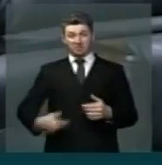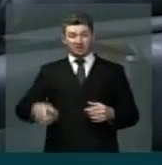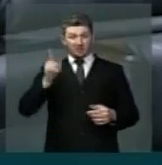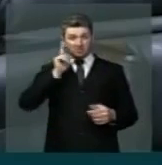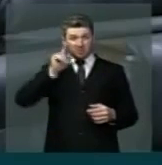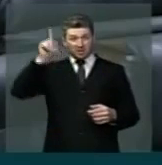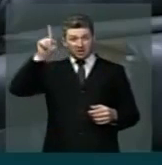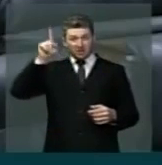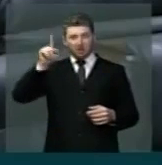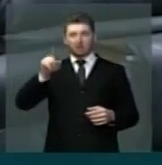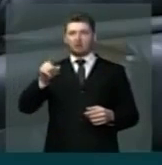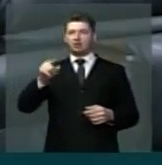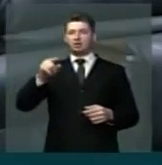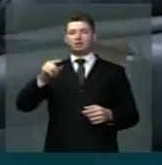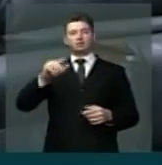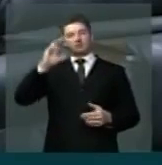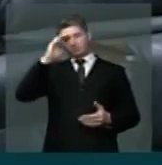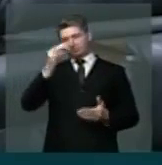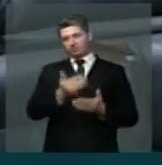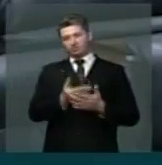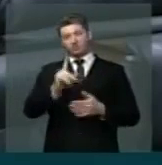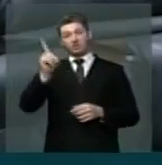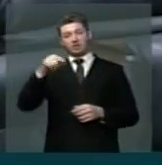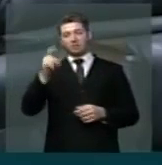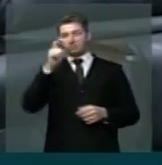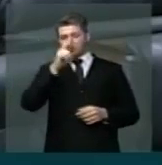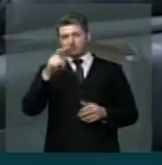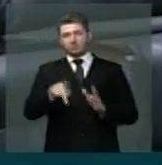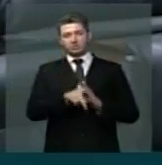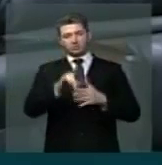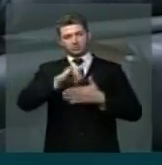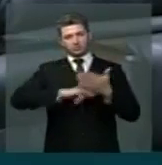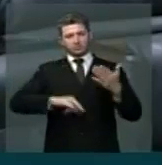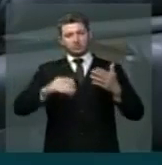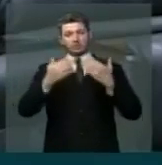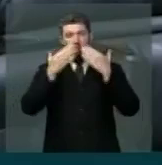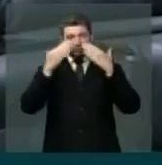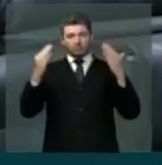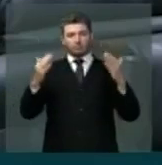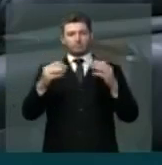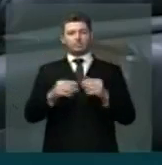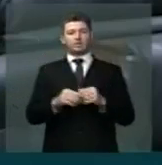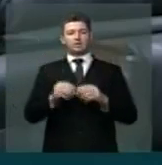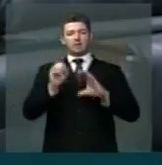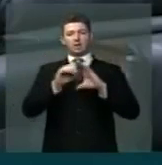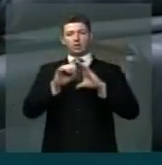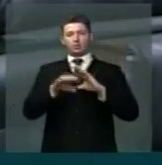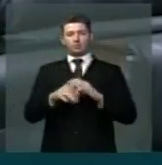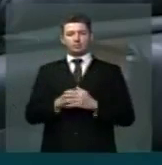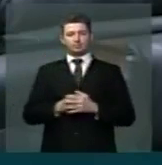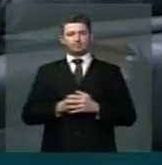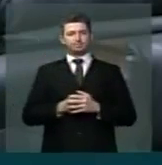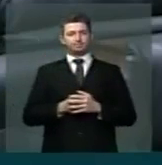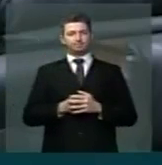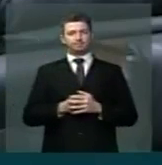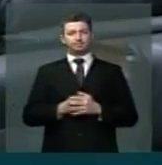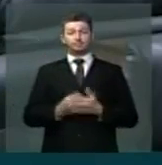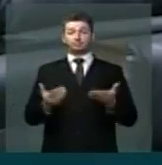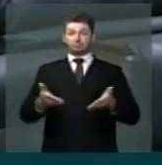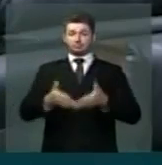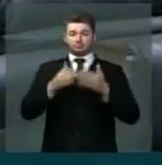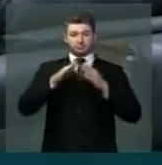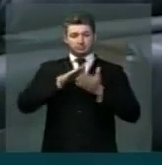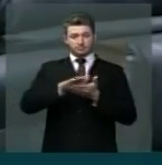americano não convencem e são desmentidas pelos documentos revelados pelos ex-agentes. Eu peço